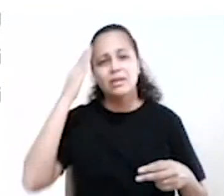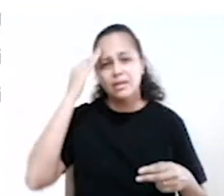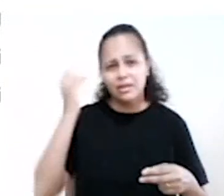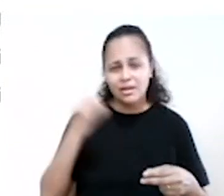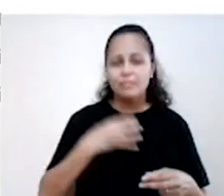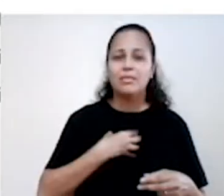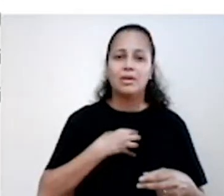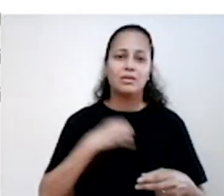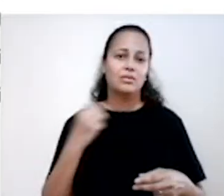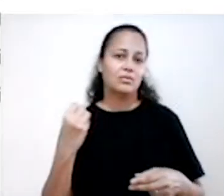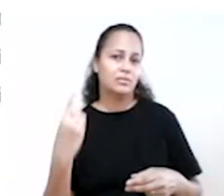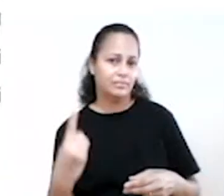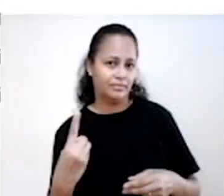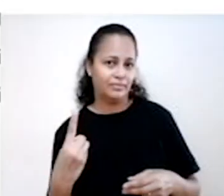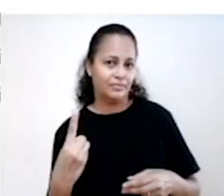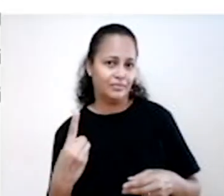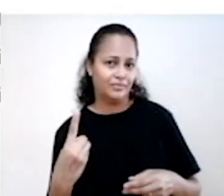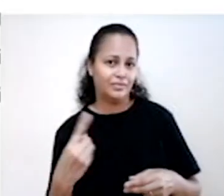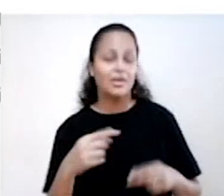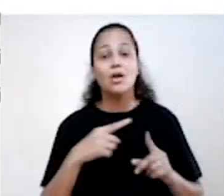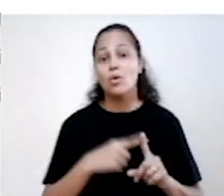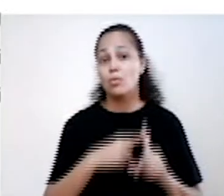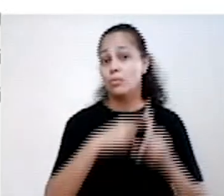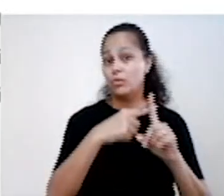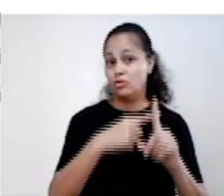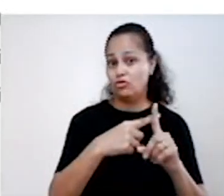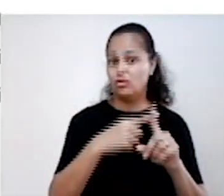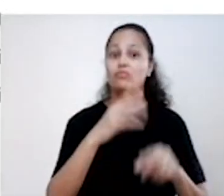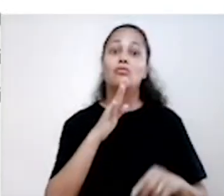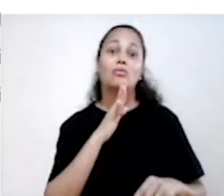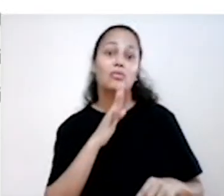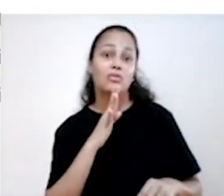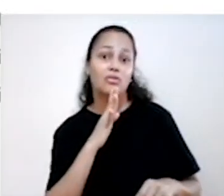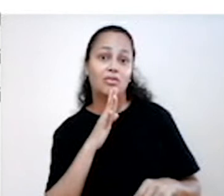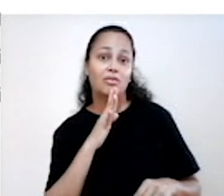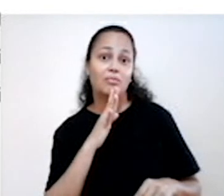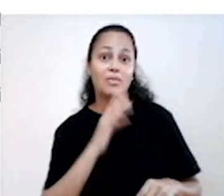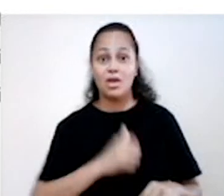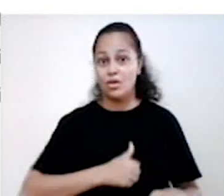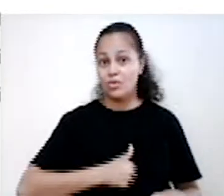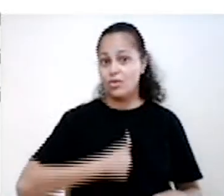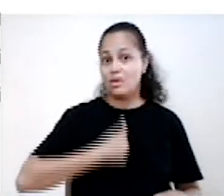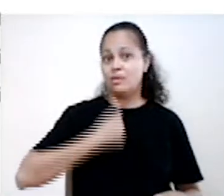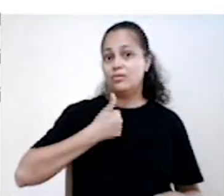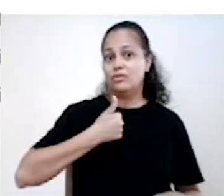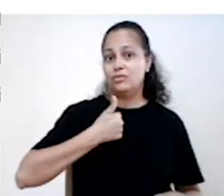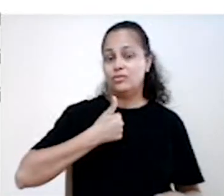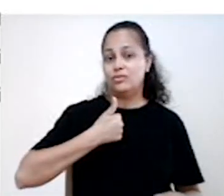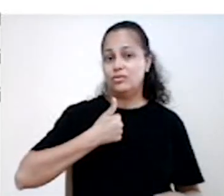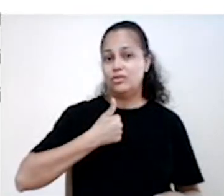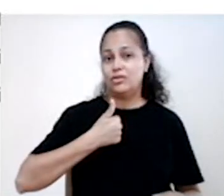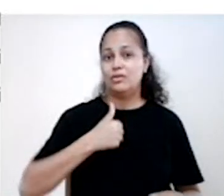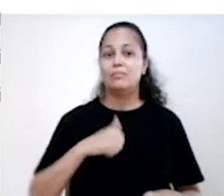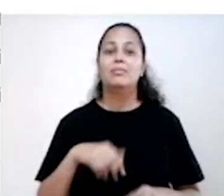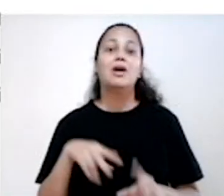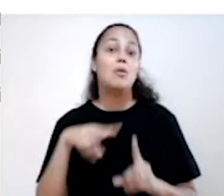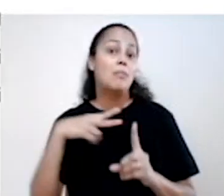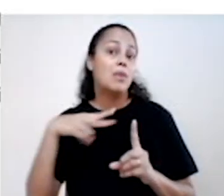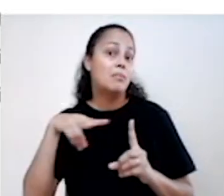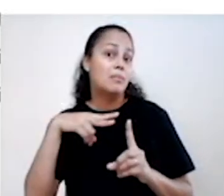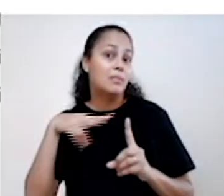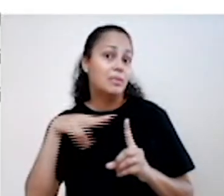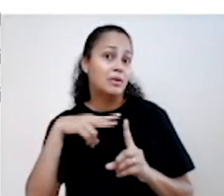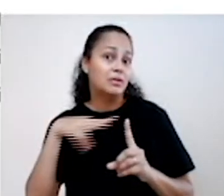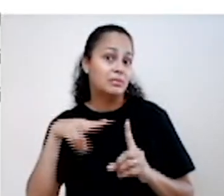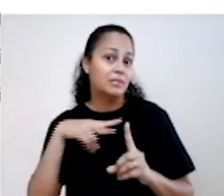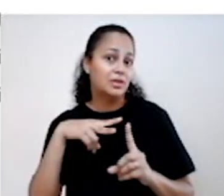sintomas A reavaliação positiva Que é o autoconhecimento e a autoestima também se relacionam aqui Ter uma perspectiva gentil e